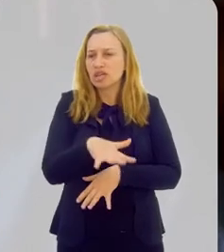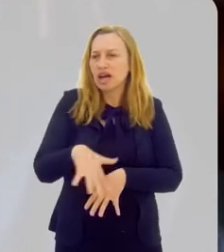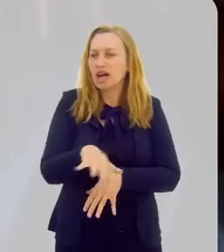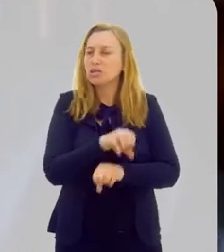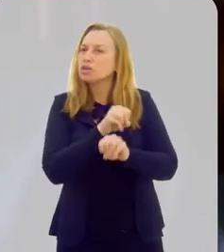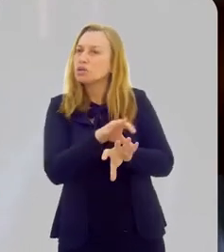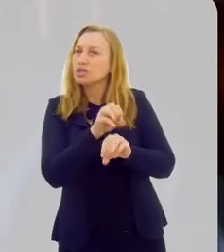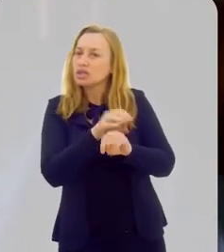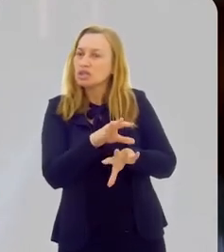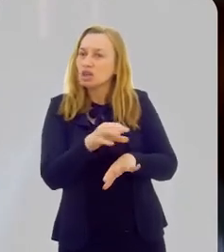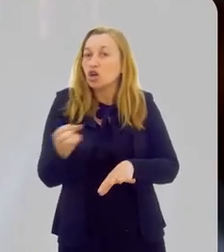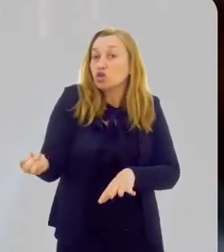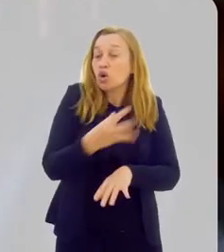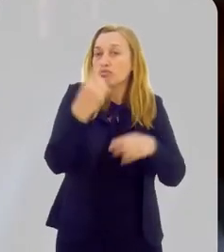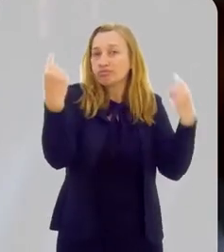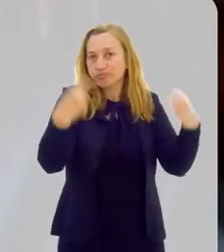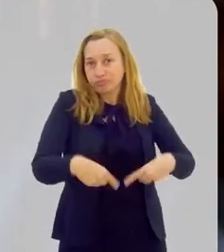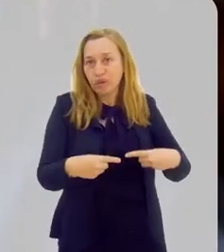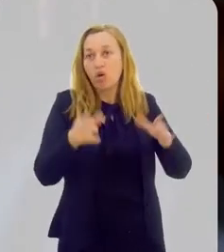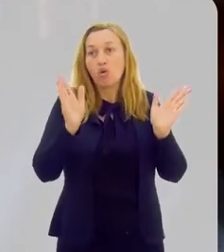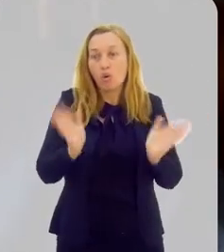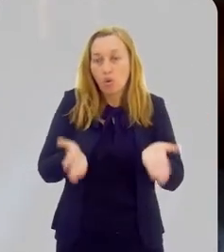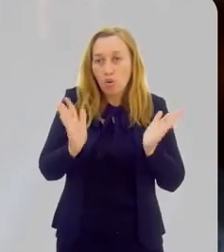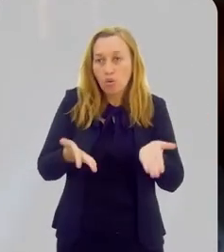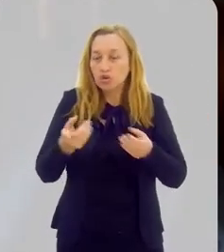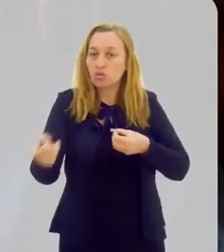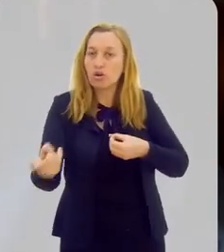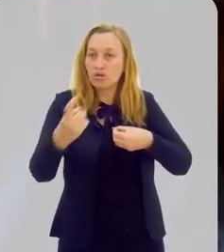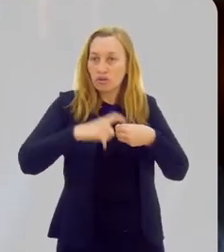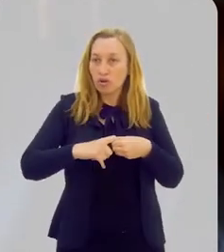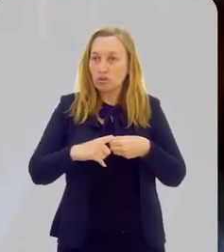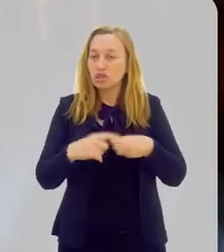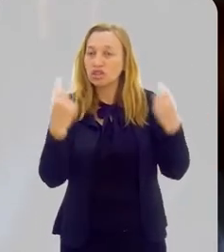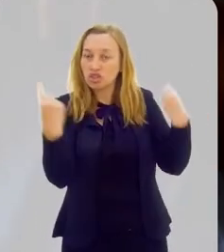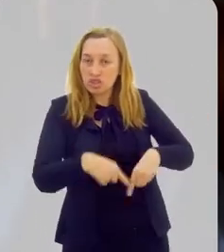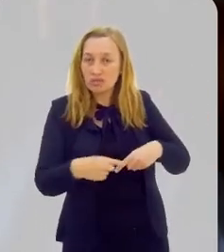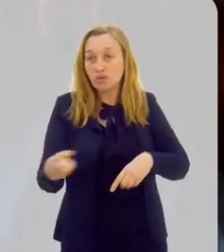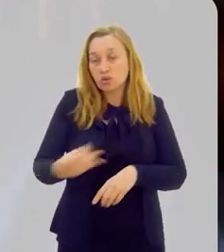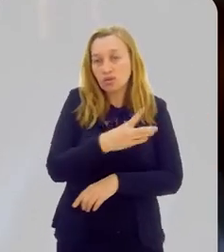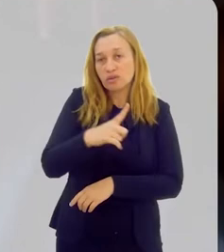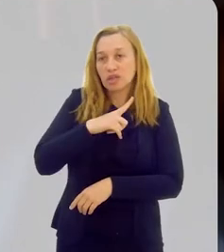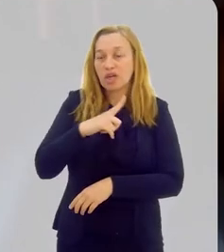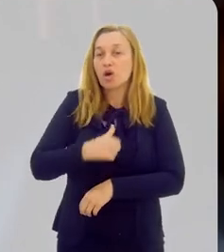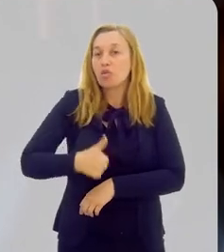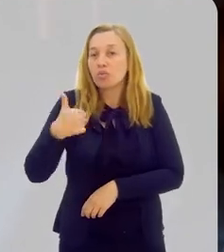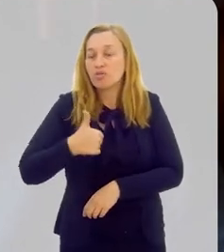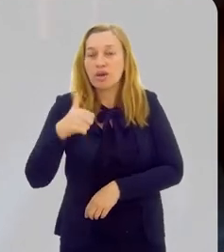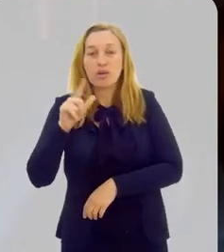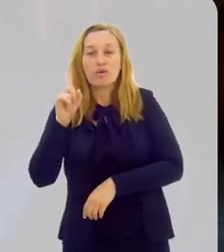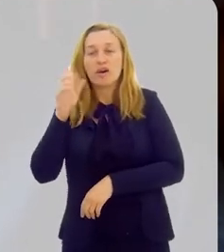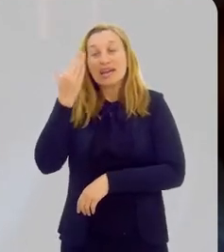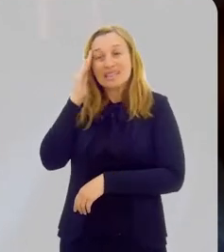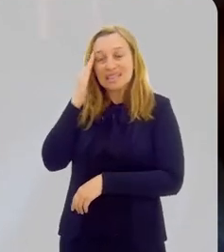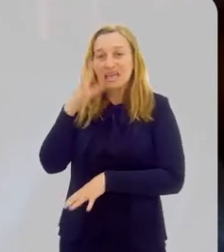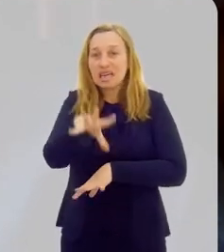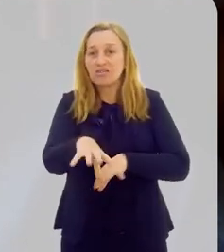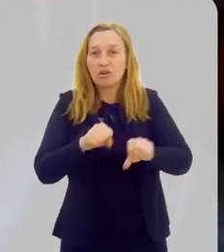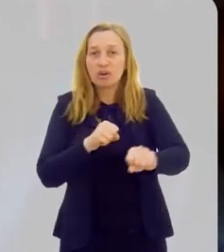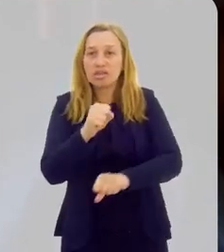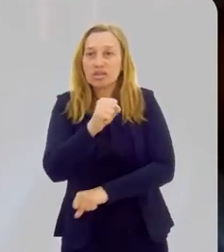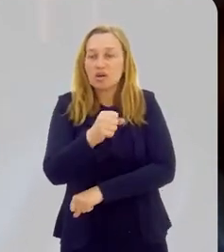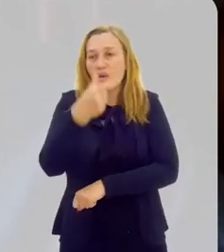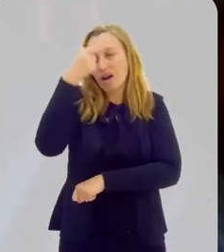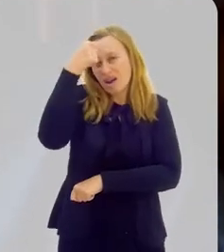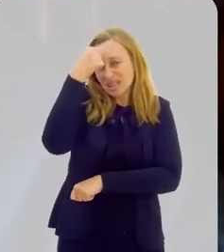setor do ensino, é novos desafios. Hoje, com a retomada, a gente tem novos desafios. O primeiro desafio é